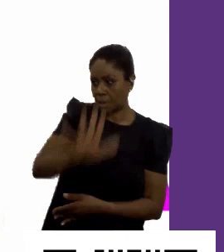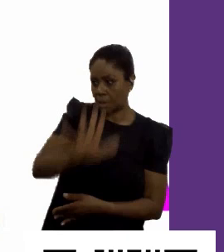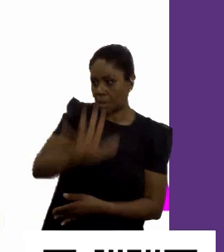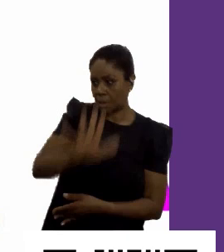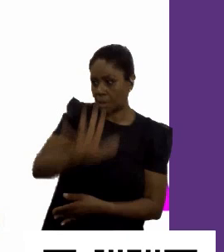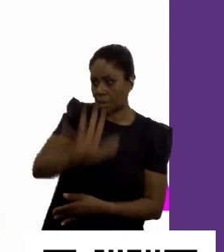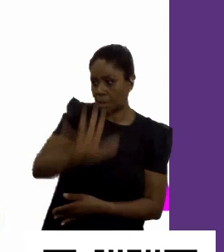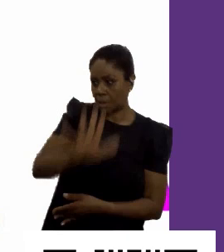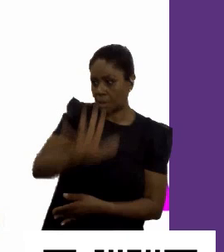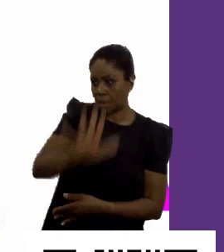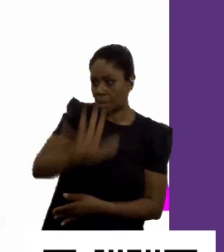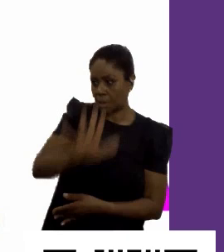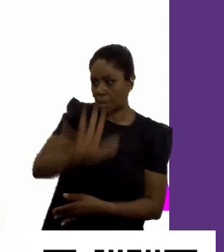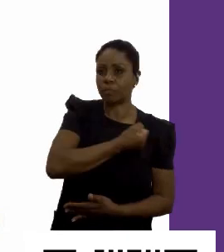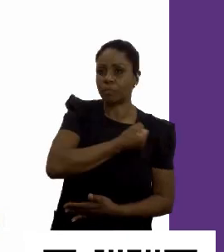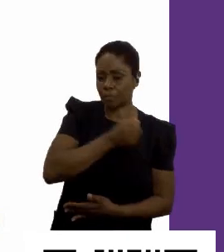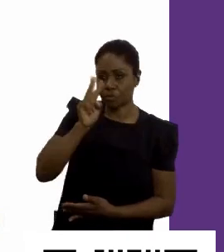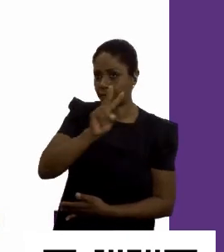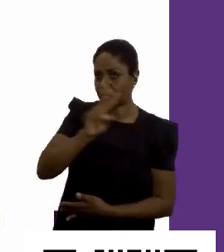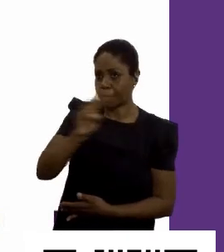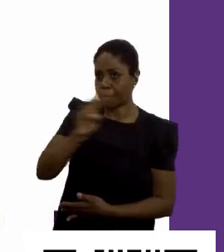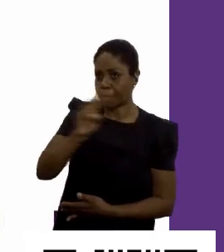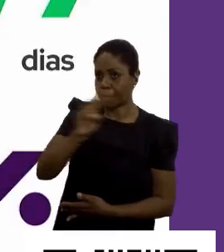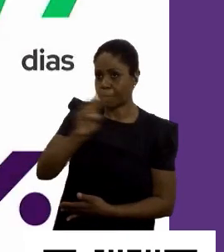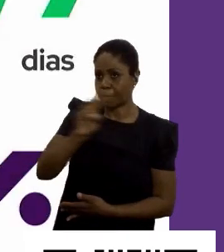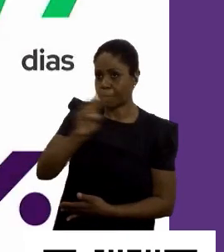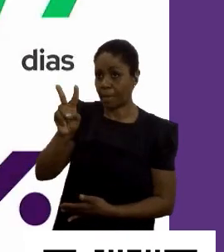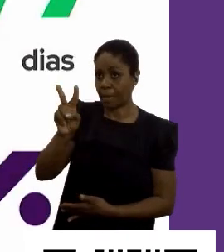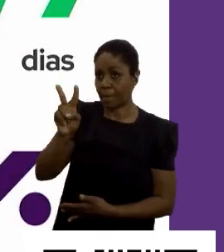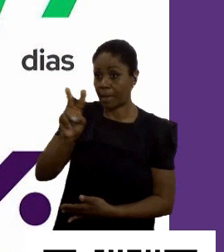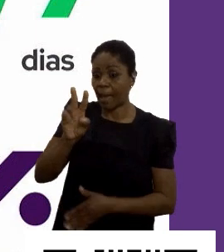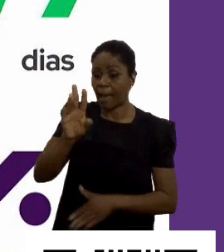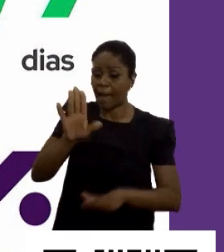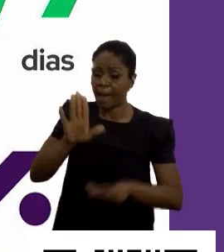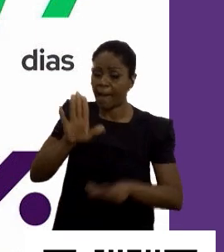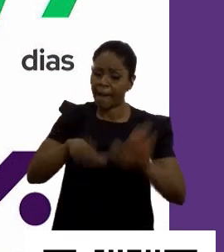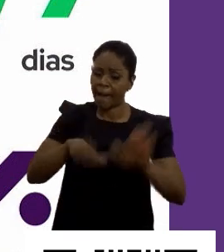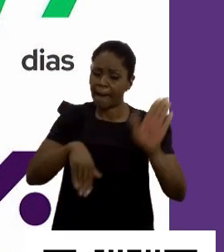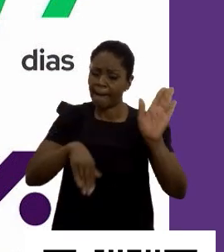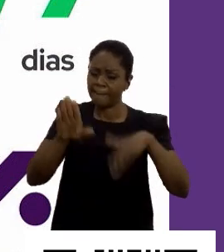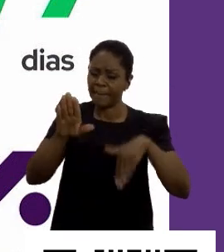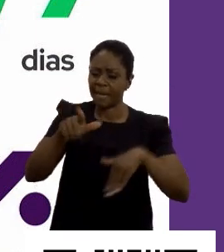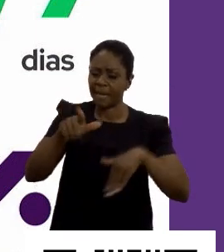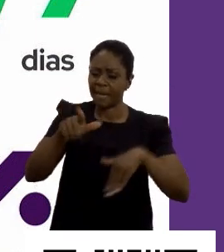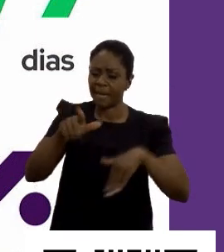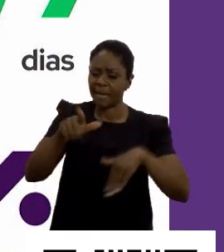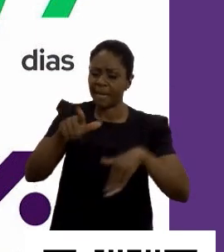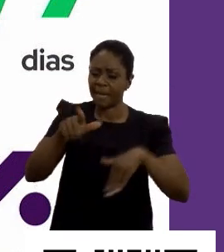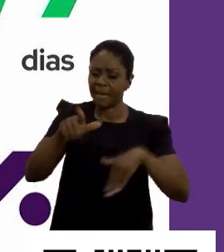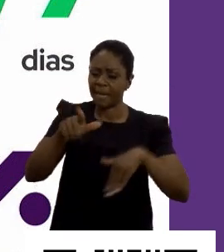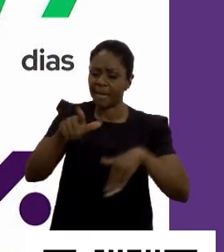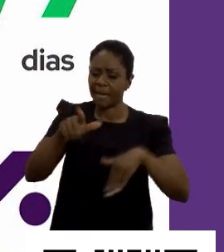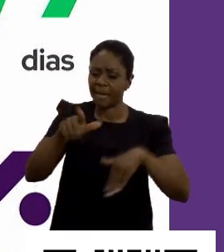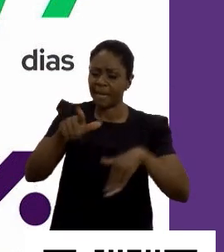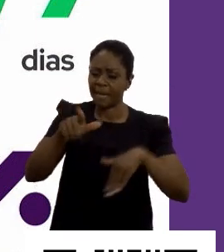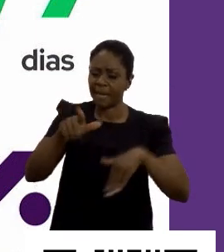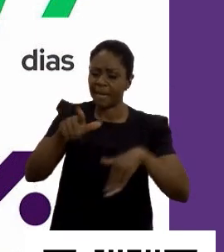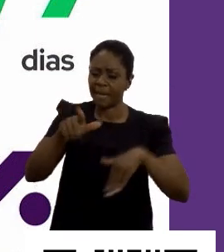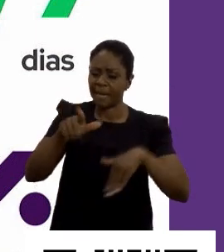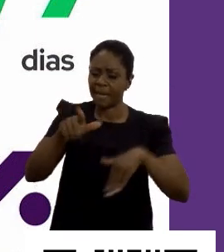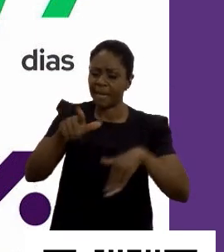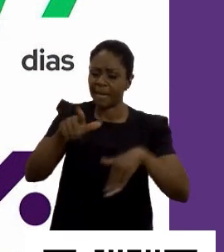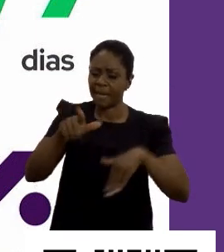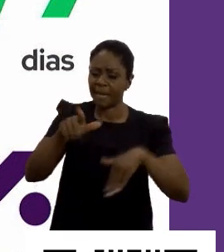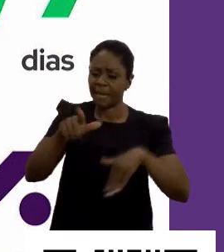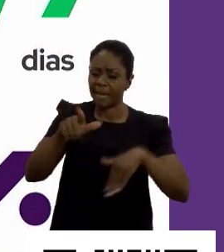ver aqui. A média de candidaturas por vaga é de 78. A gente tem em torno de 12 dias um preenchimento, um tempo